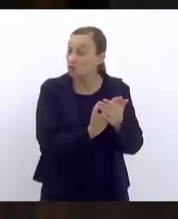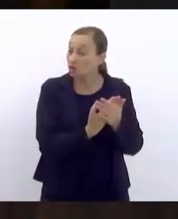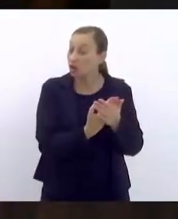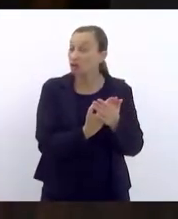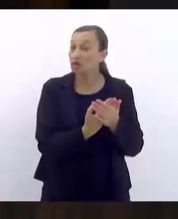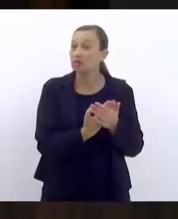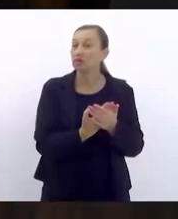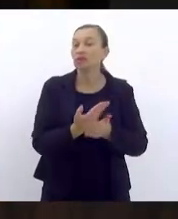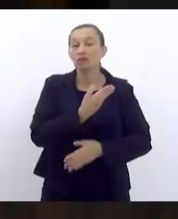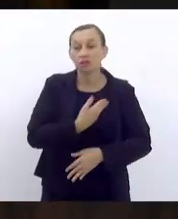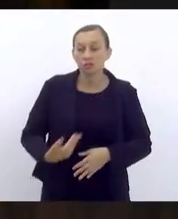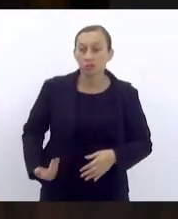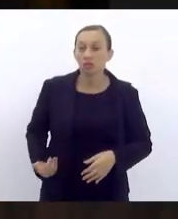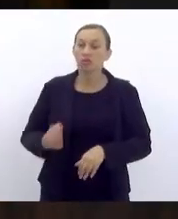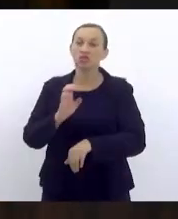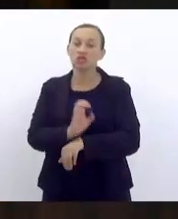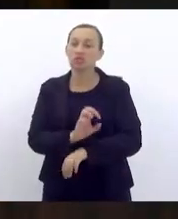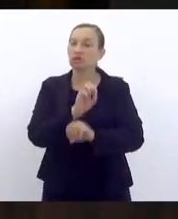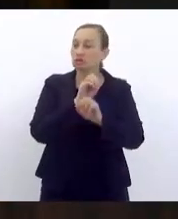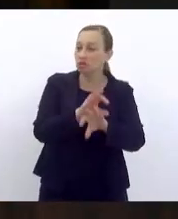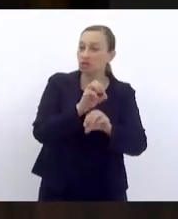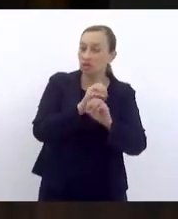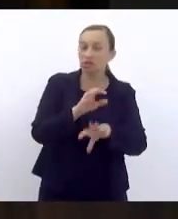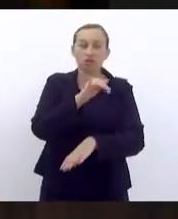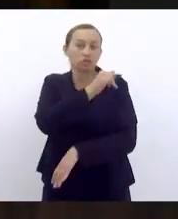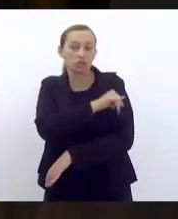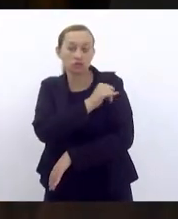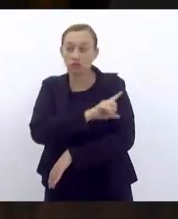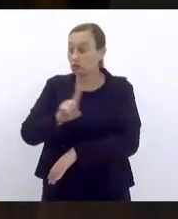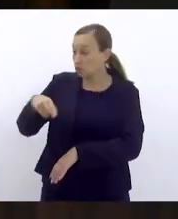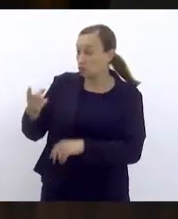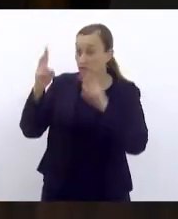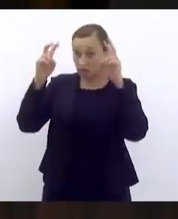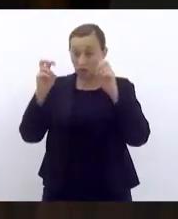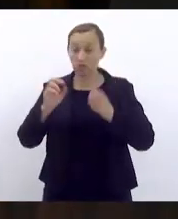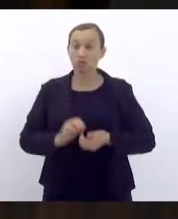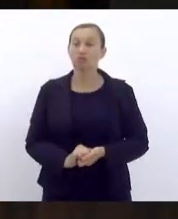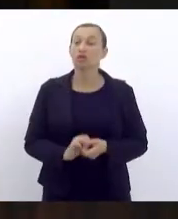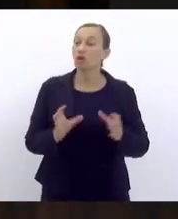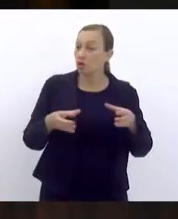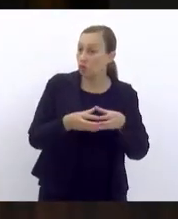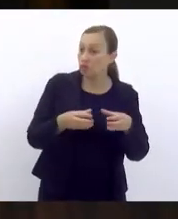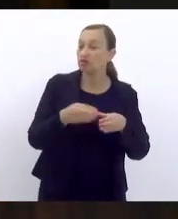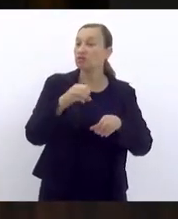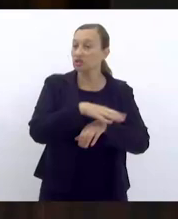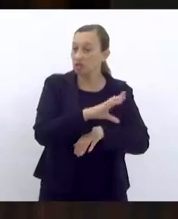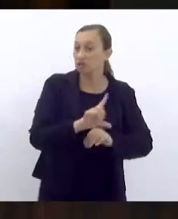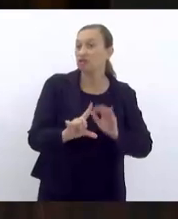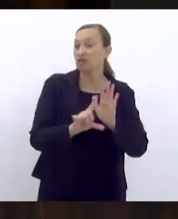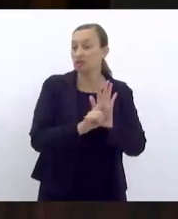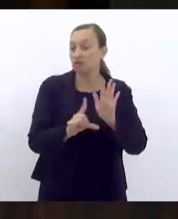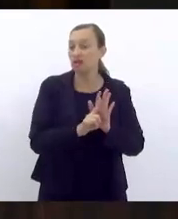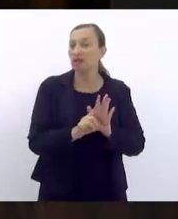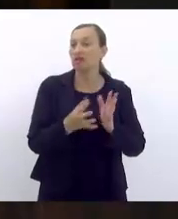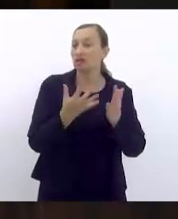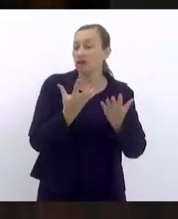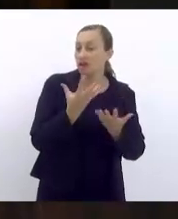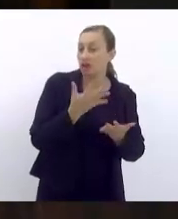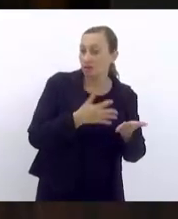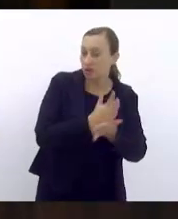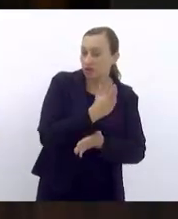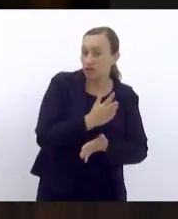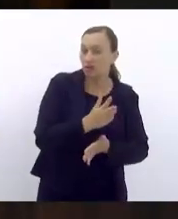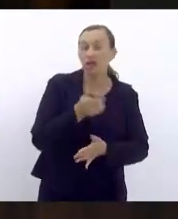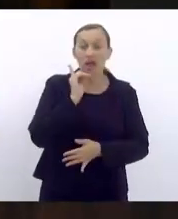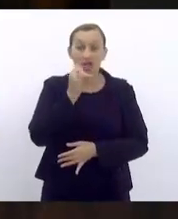pública estadual de ensino do Rio de Janeiro e da outras providências parecerem da comissão de indicação legislativa favorável relator